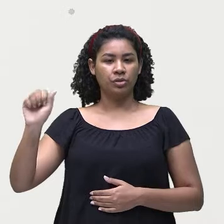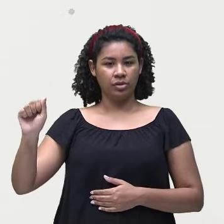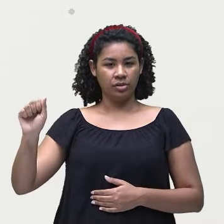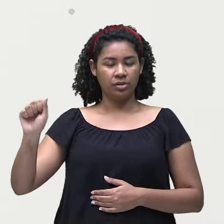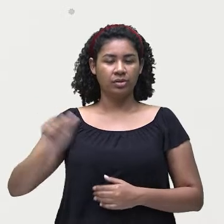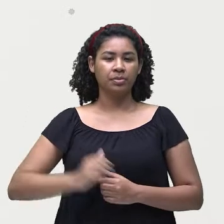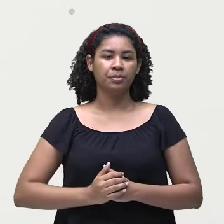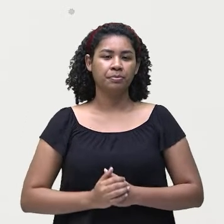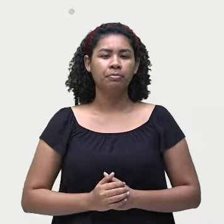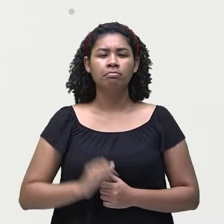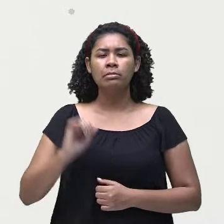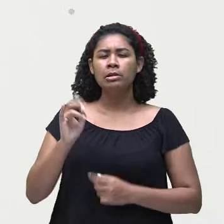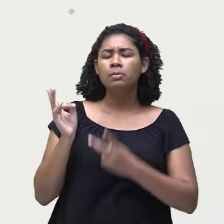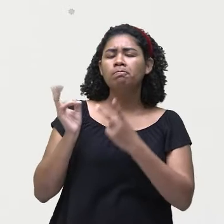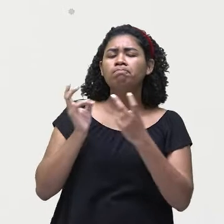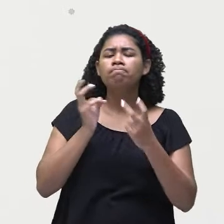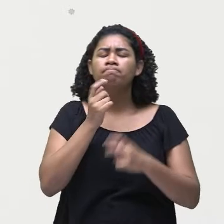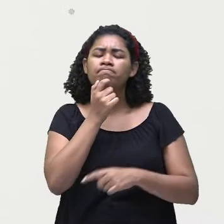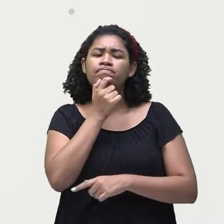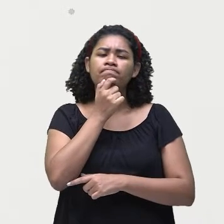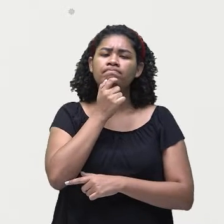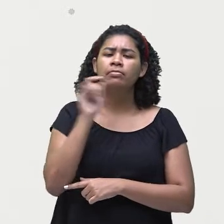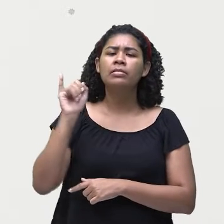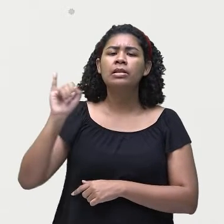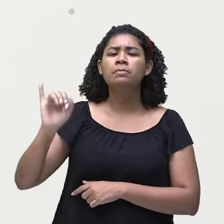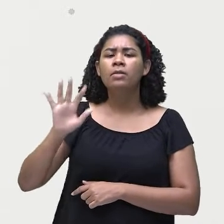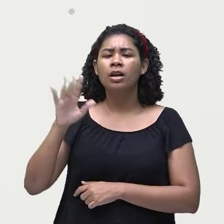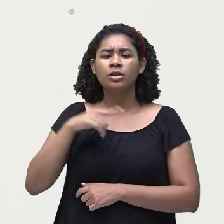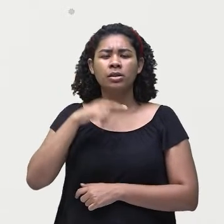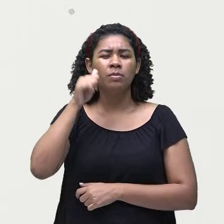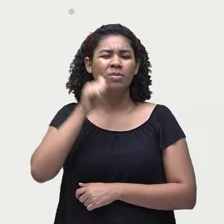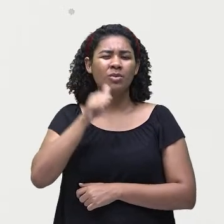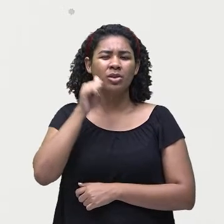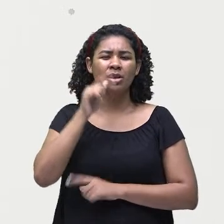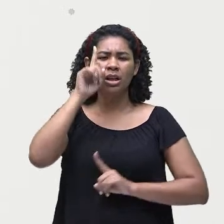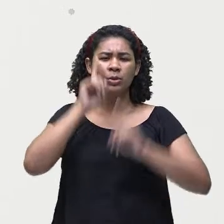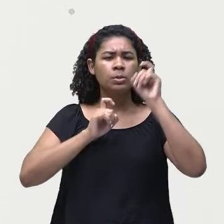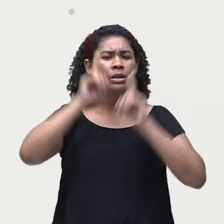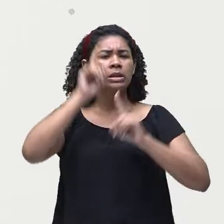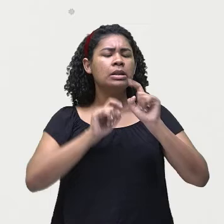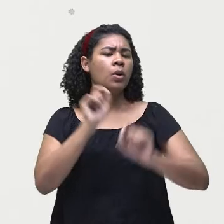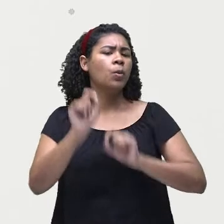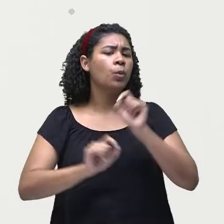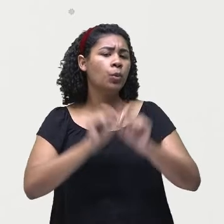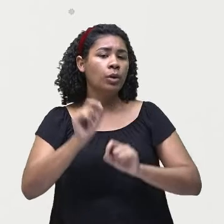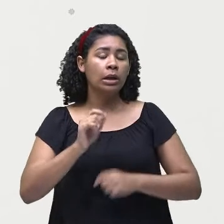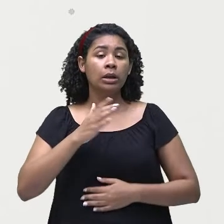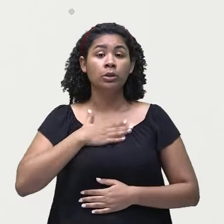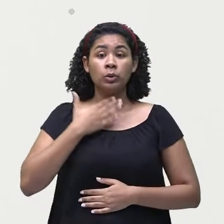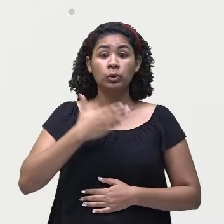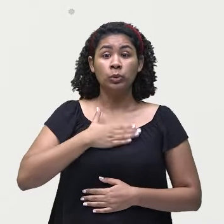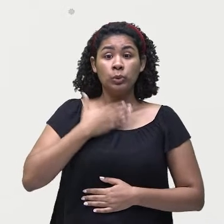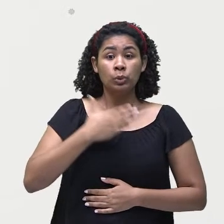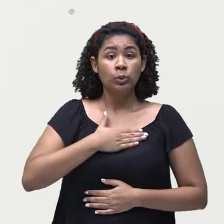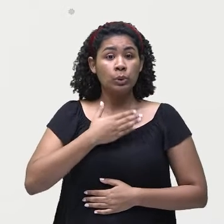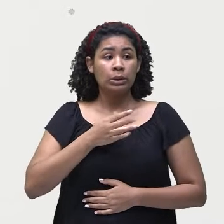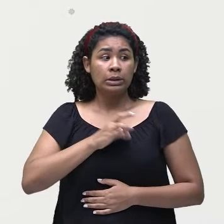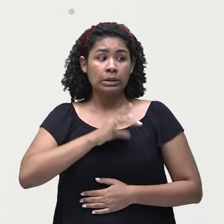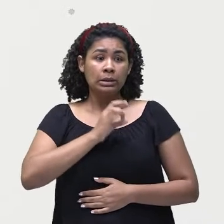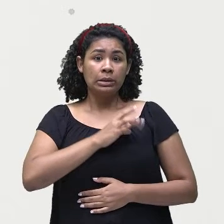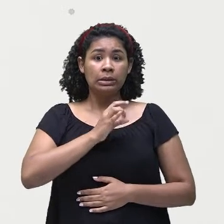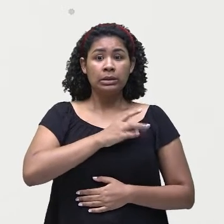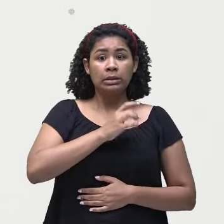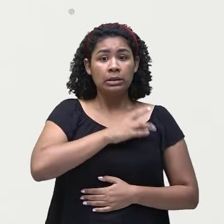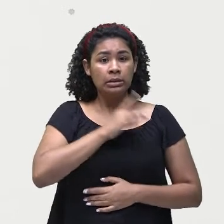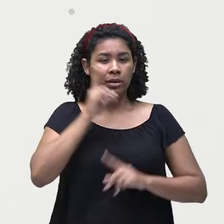Analisando aqui a imagem, olha só como está a expressão dela, né? Está um pouco assustada, com medo, está com a boia.